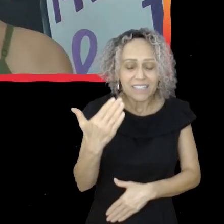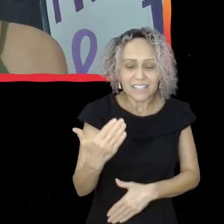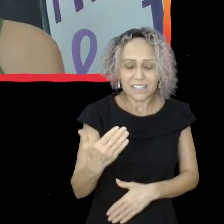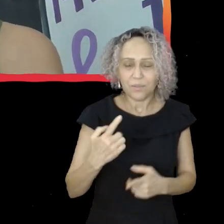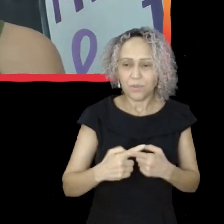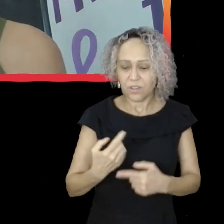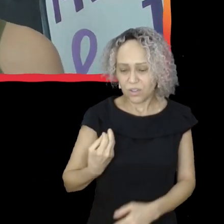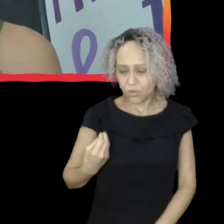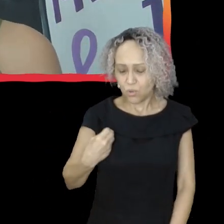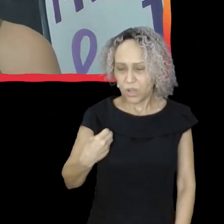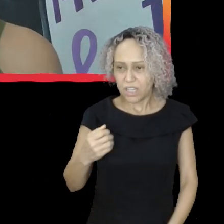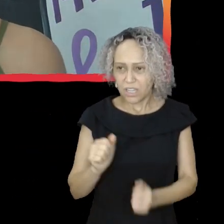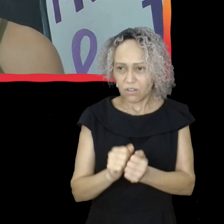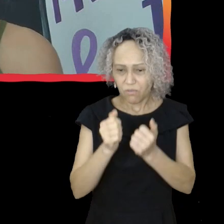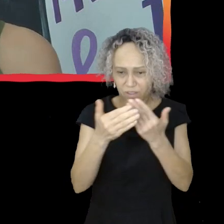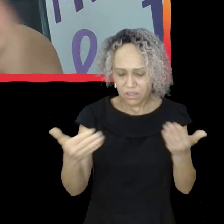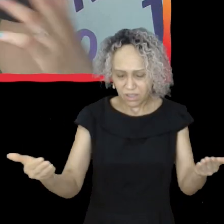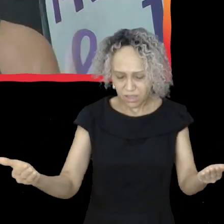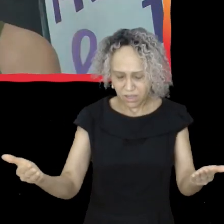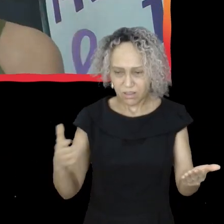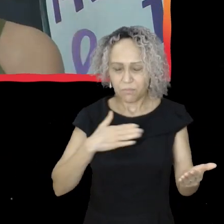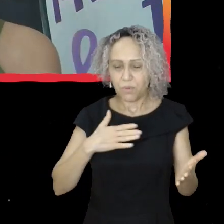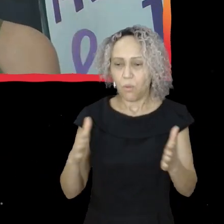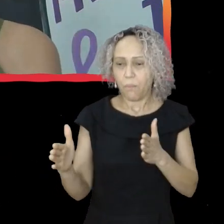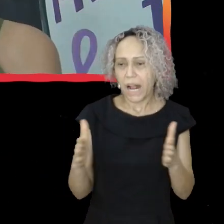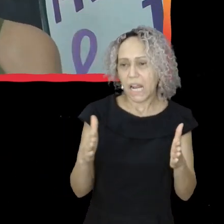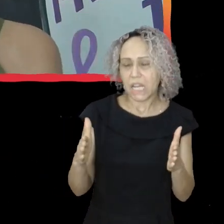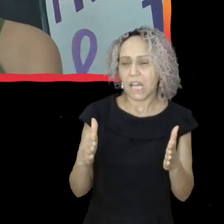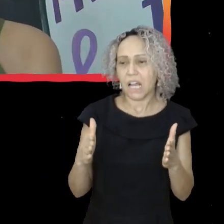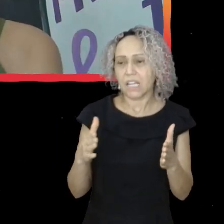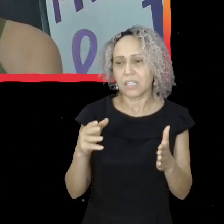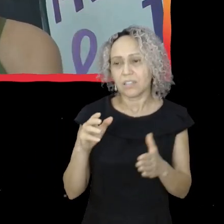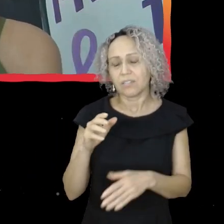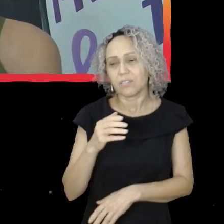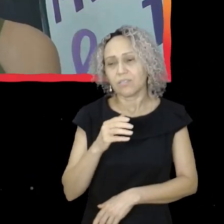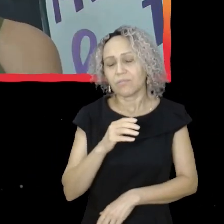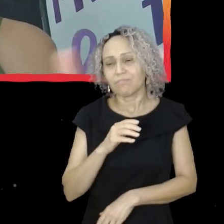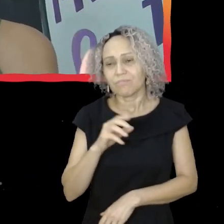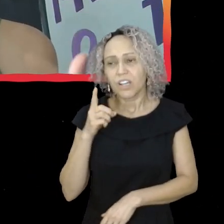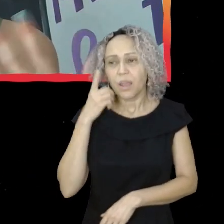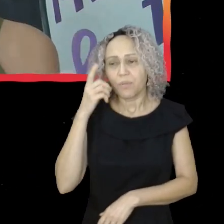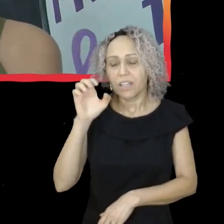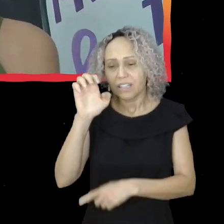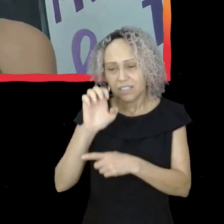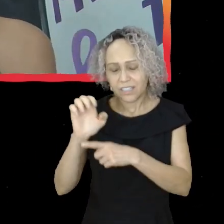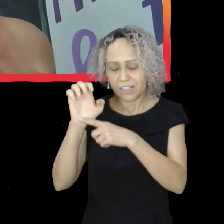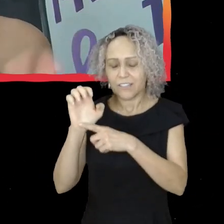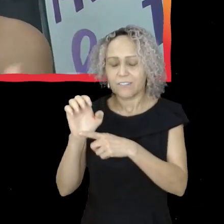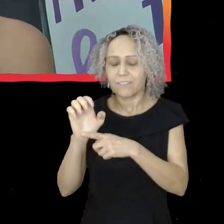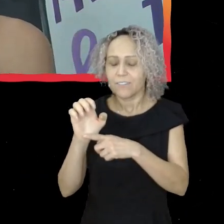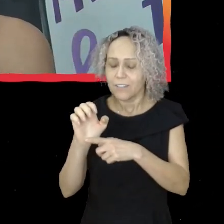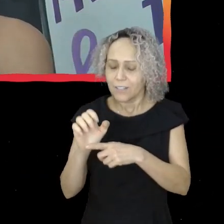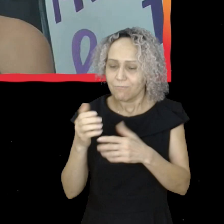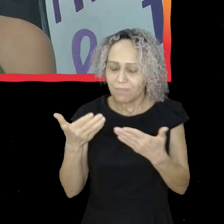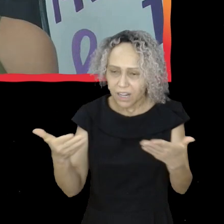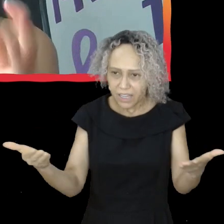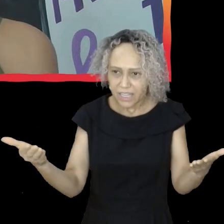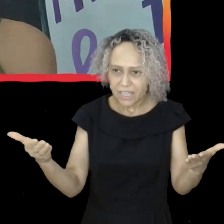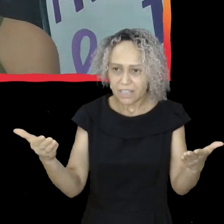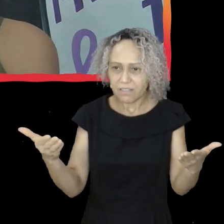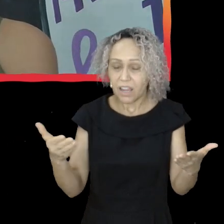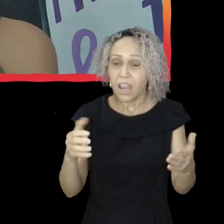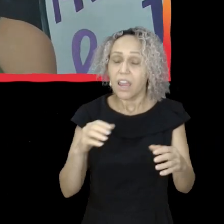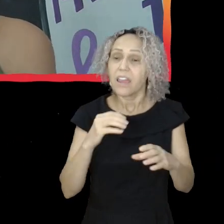a gente fica à disposição, o mandato, toda a nossa equipe, dizer que esse programa é maravilhoso, a ideia da pagininha